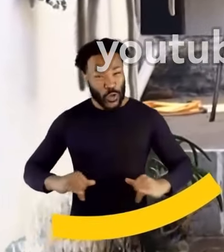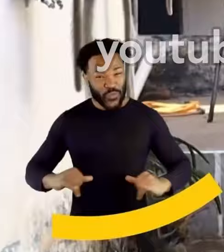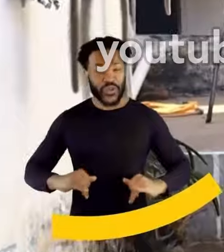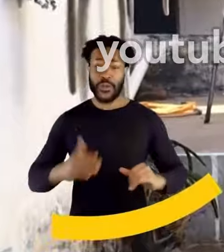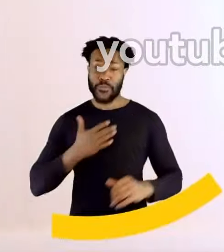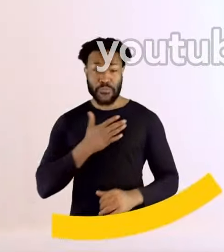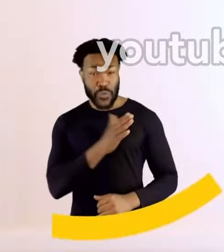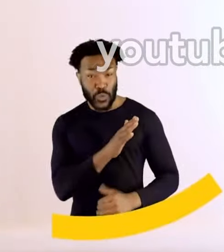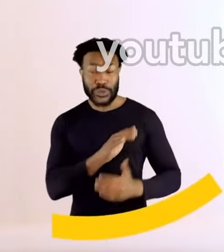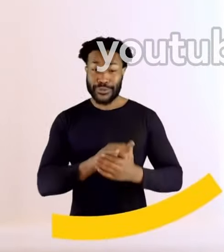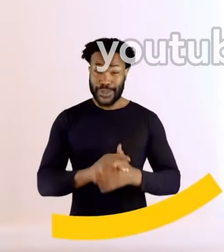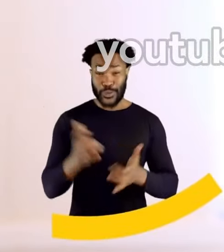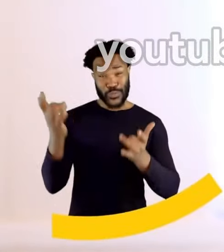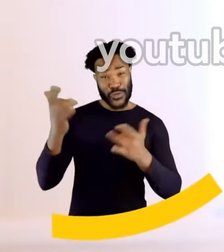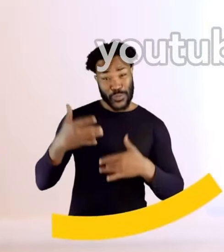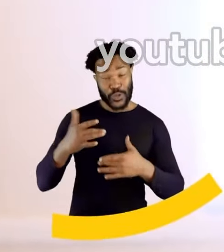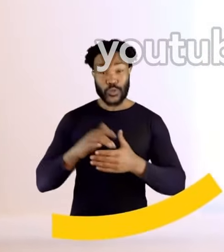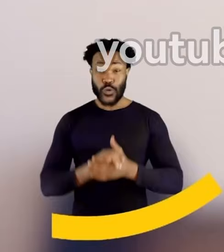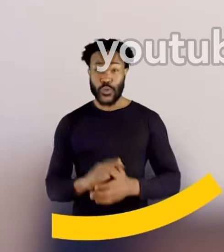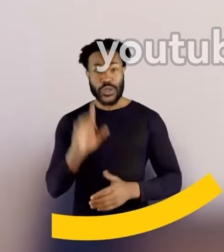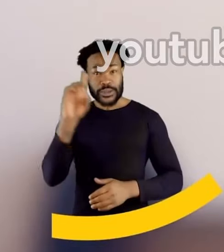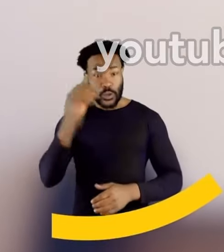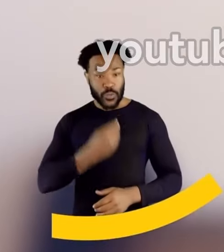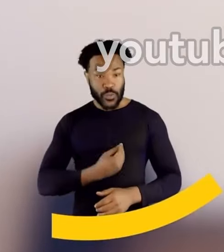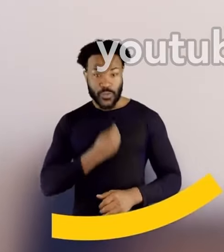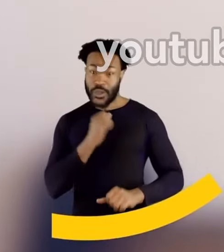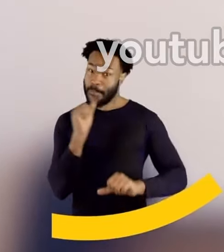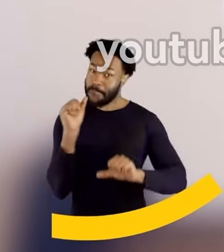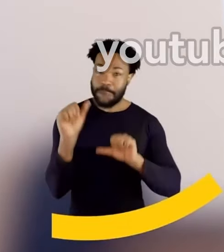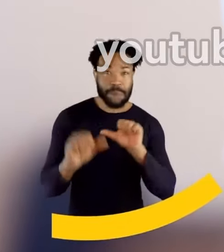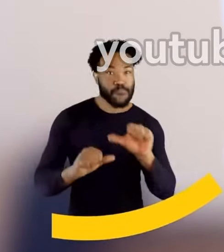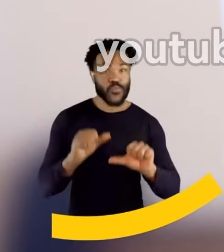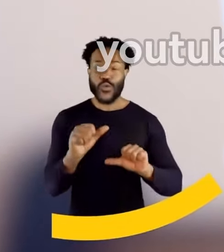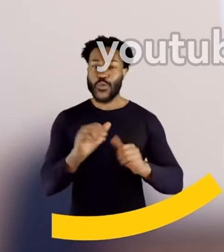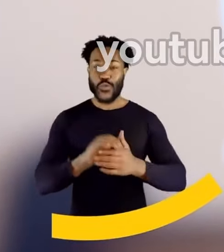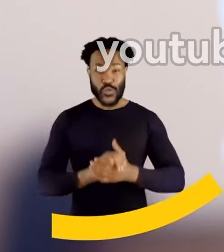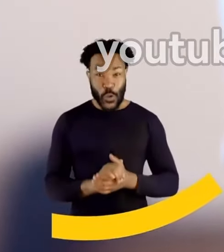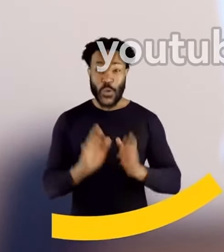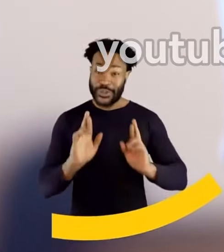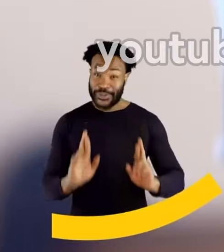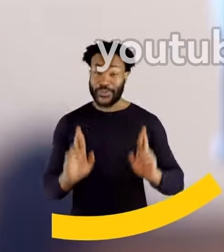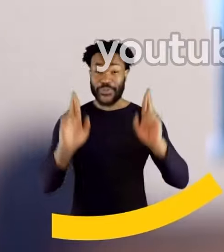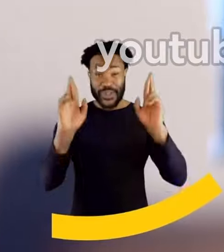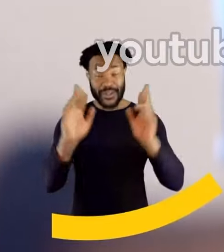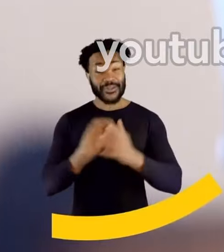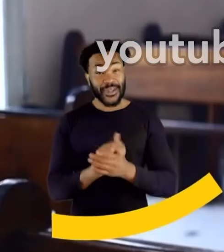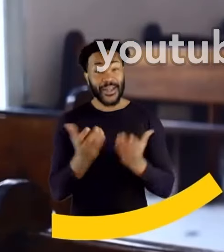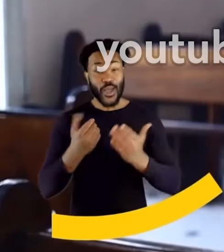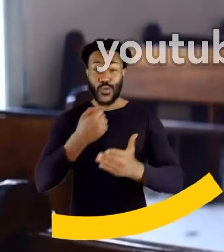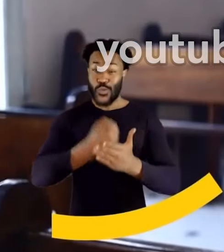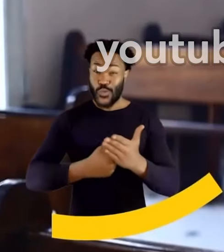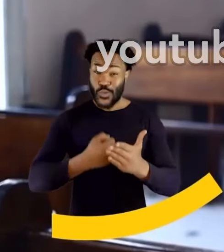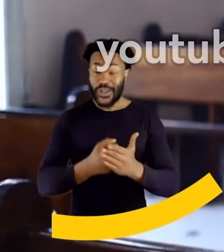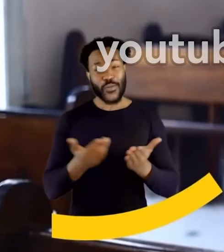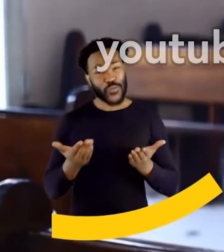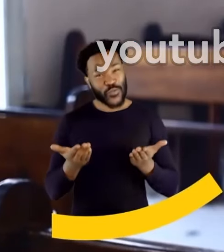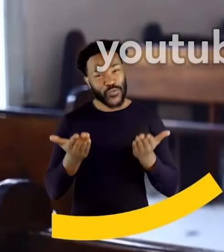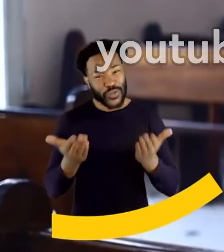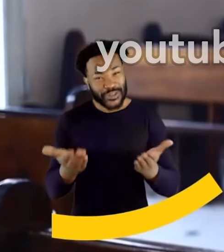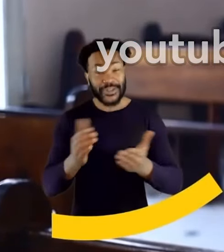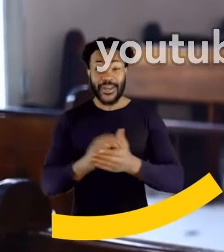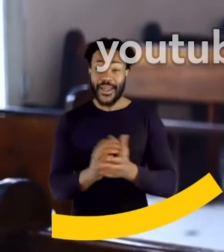abuso, preconceito, abandono. Mas Deus transformou todo o meu sofrimento em esperança. Eu quero lutar